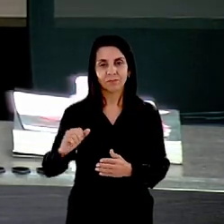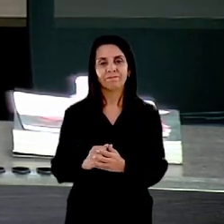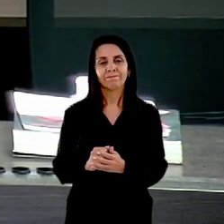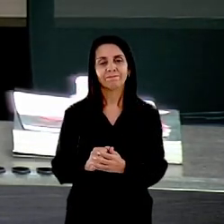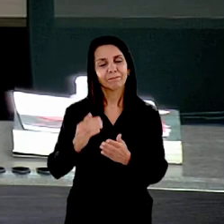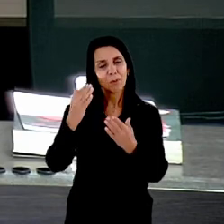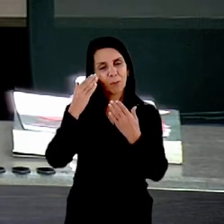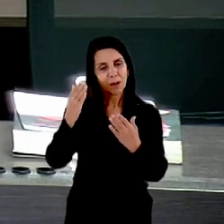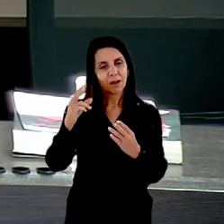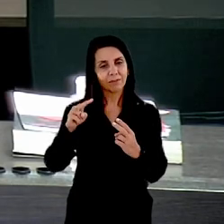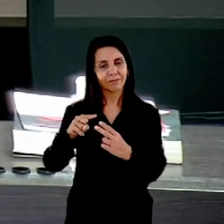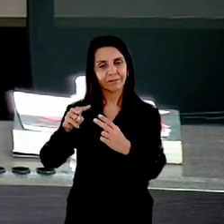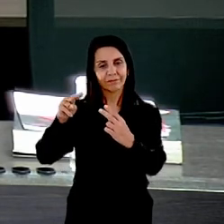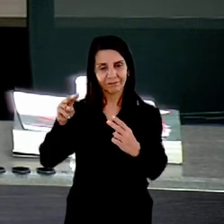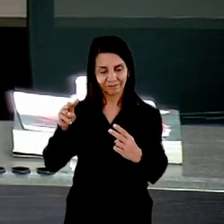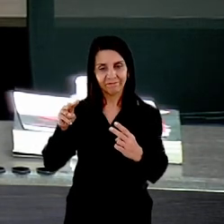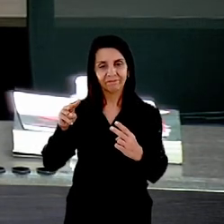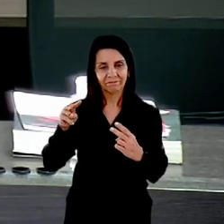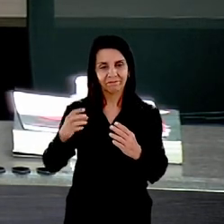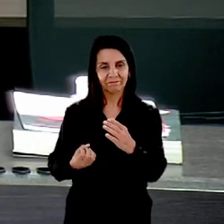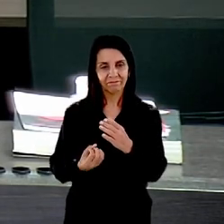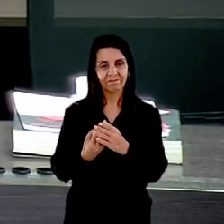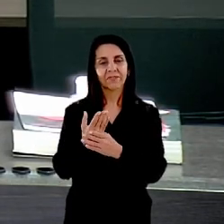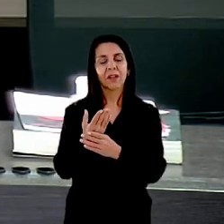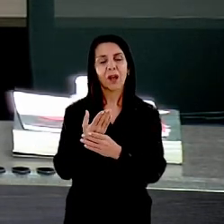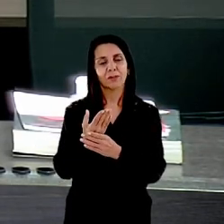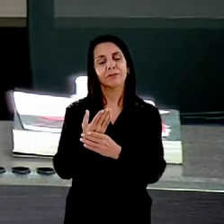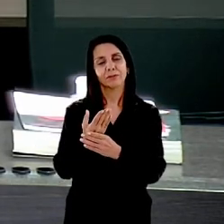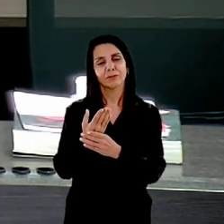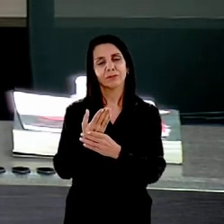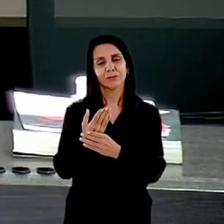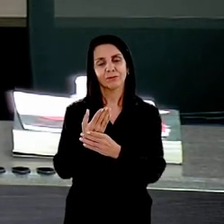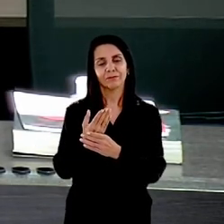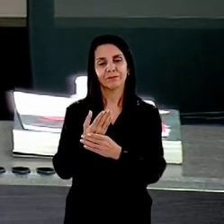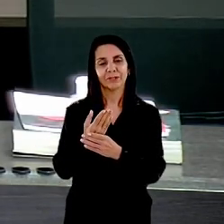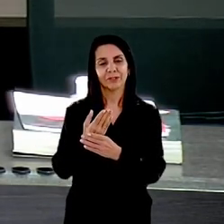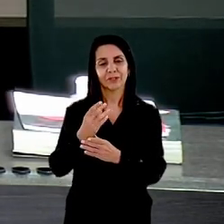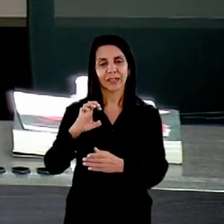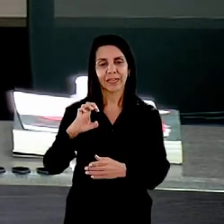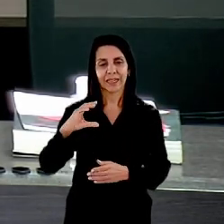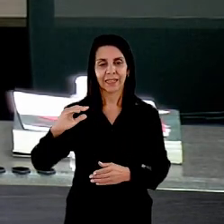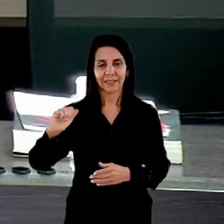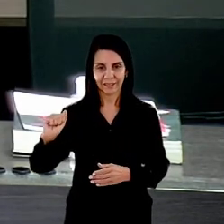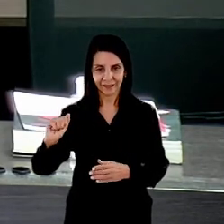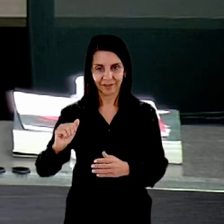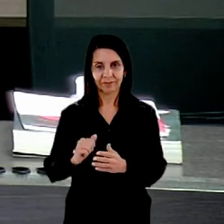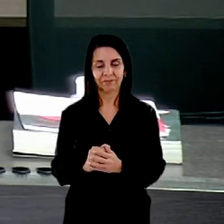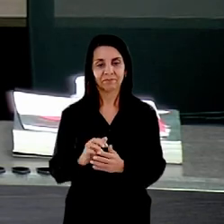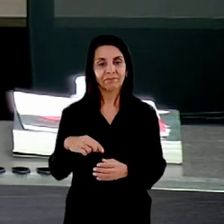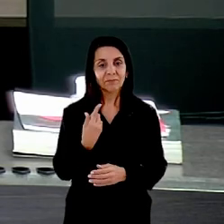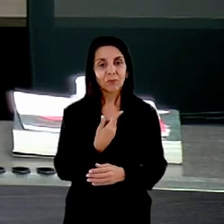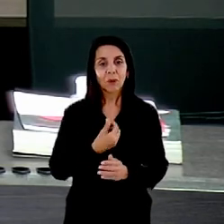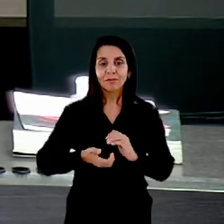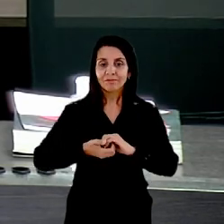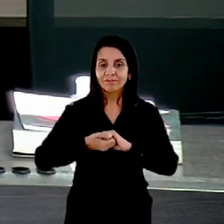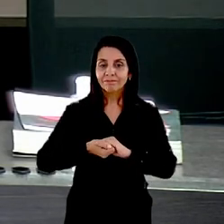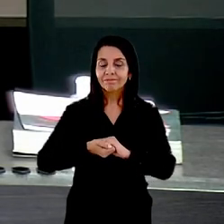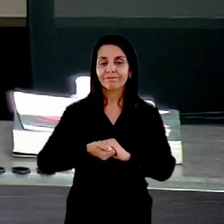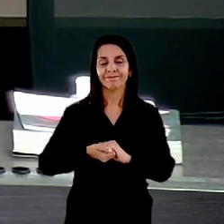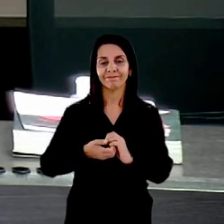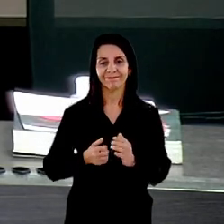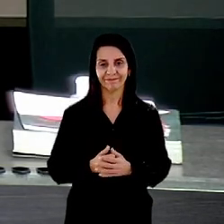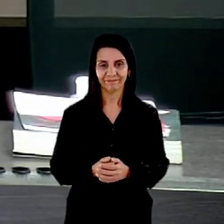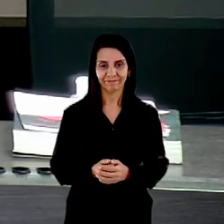pais do ECA e um dos grandes representantes do Ministério Público Brasileiro doutor Reinaldo e eu saudamos aqui muito enfaticamente